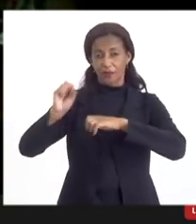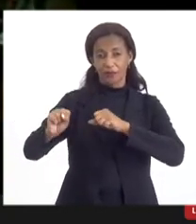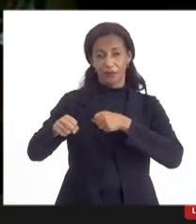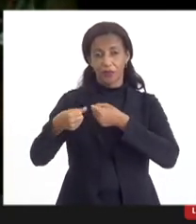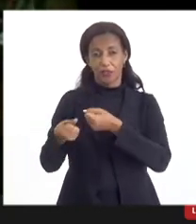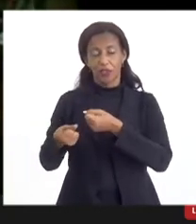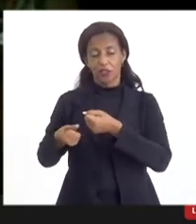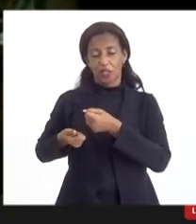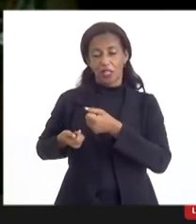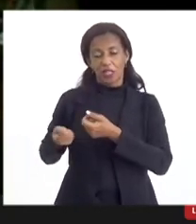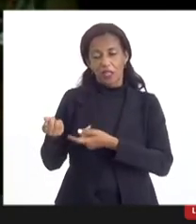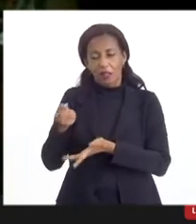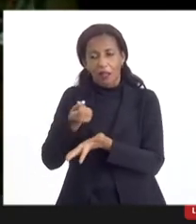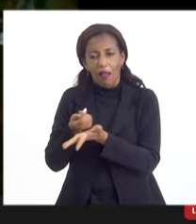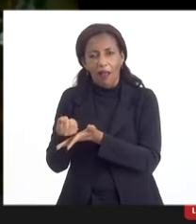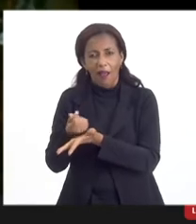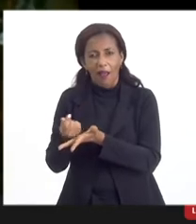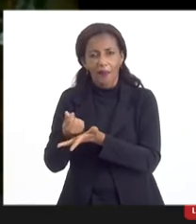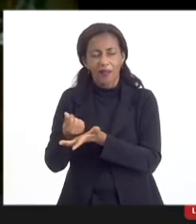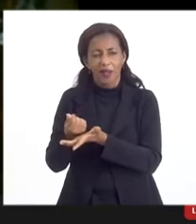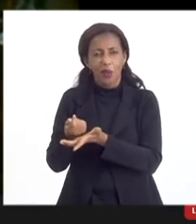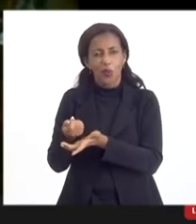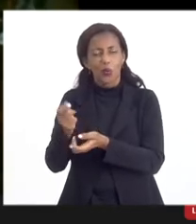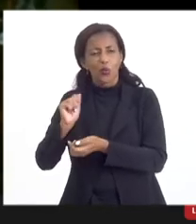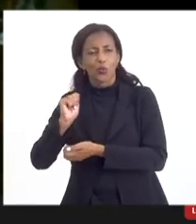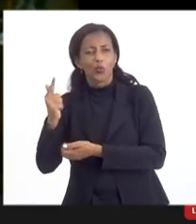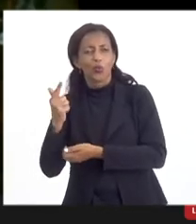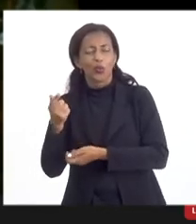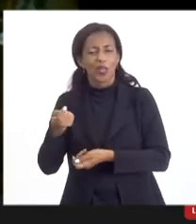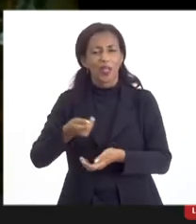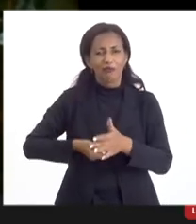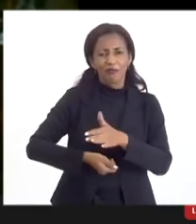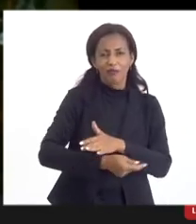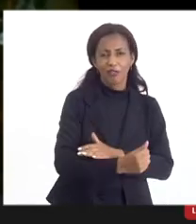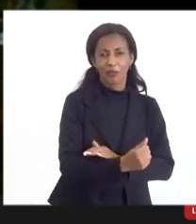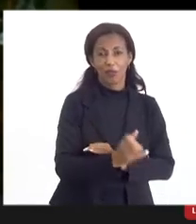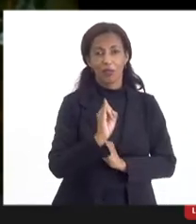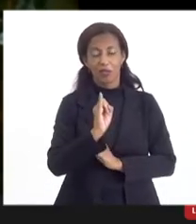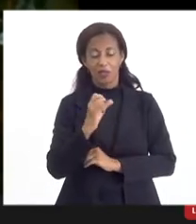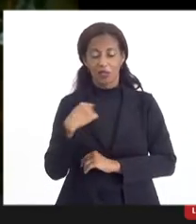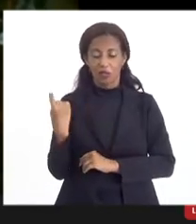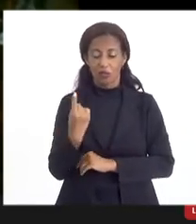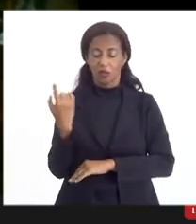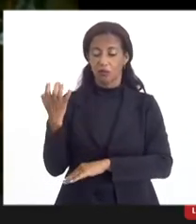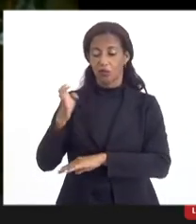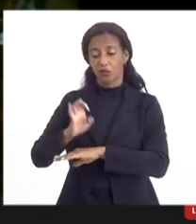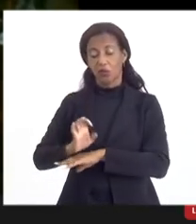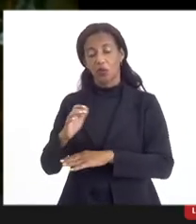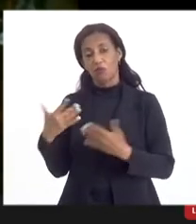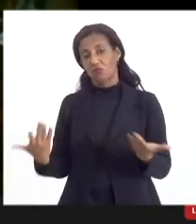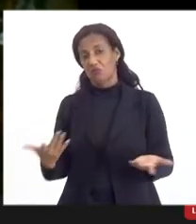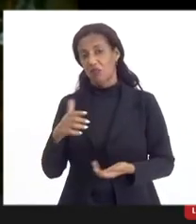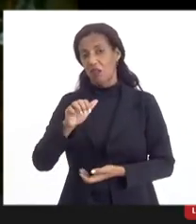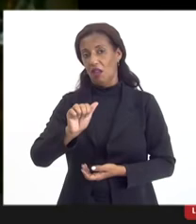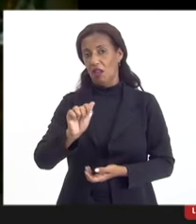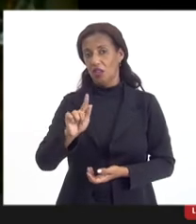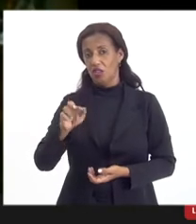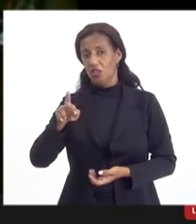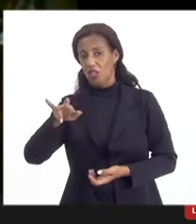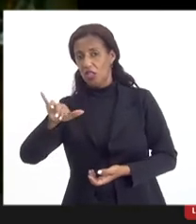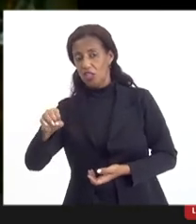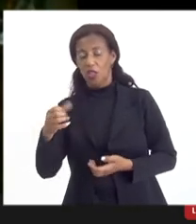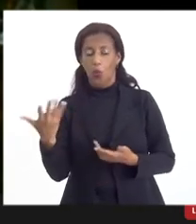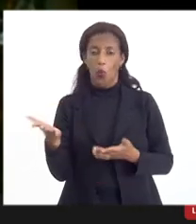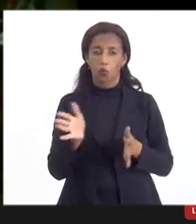de giro do que em investimento, então, se nós tivermos no Estado, não sei se pela Gerrio ou por algum outro